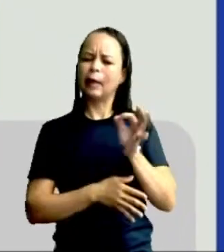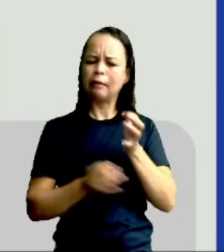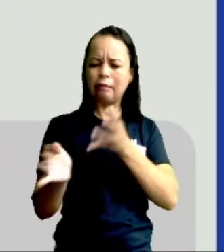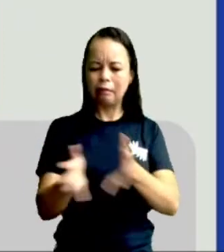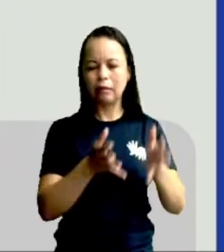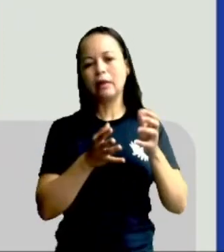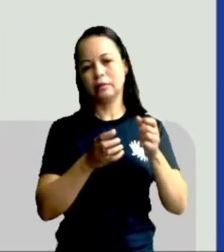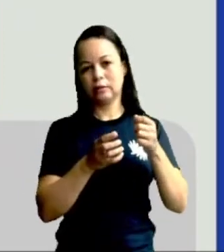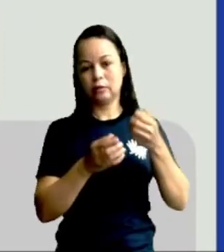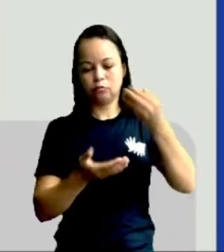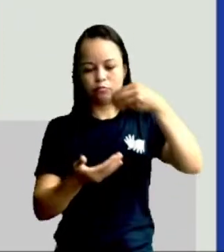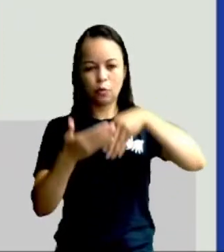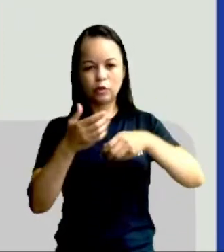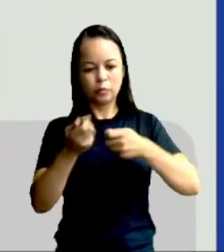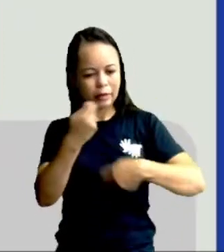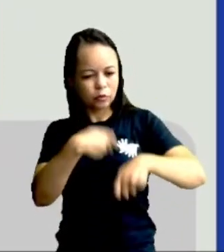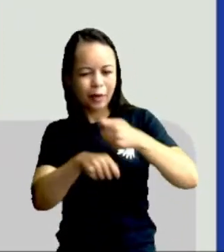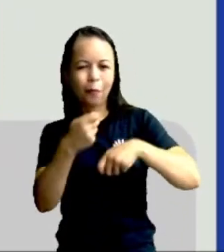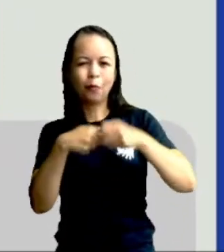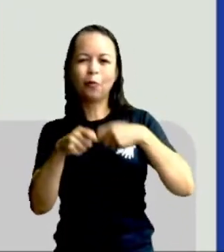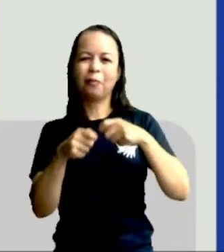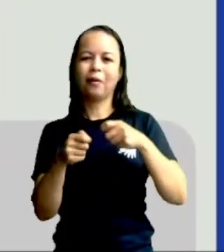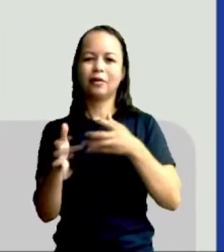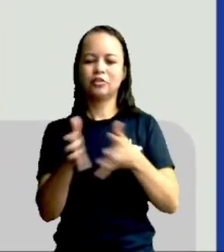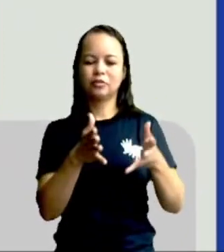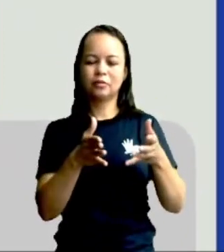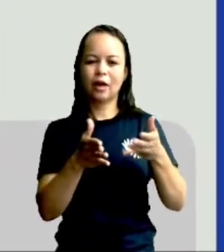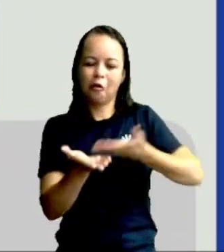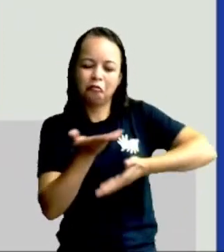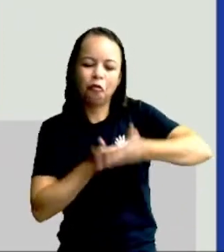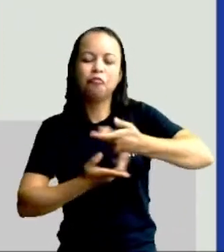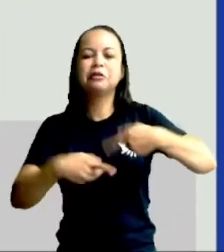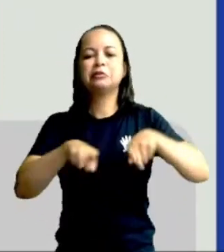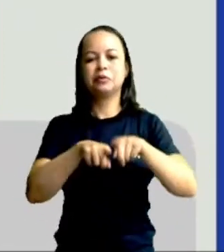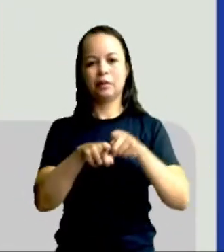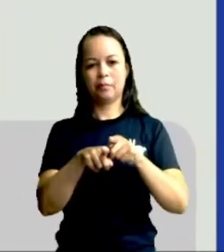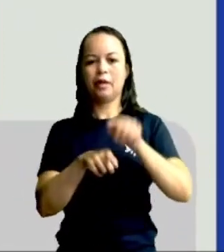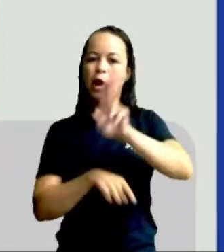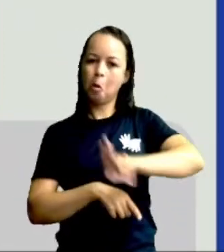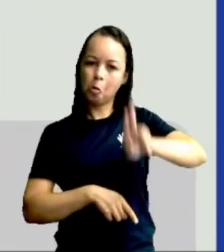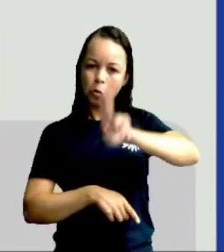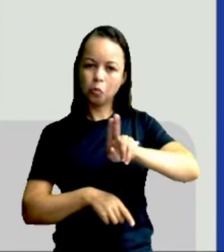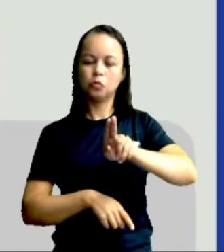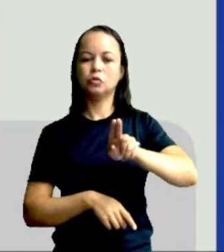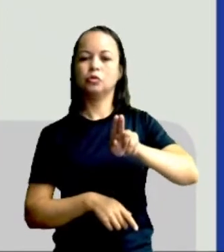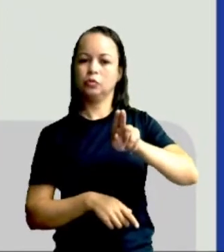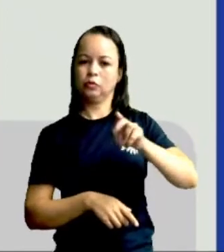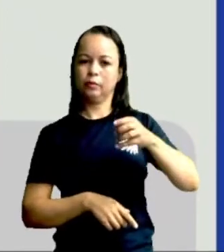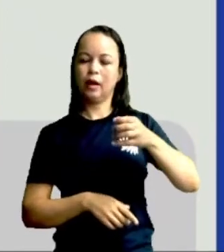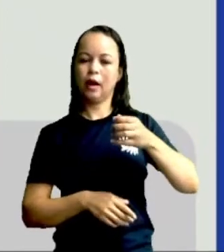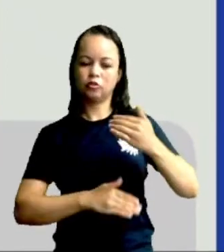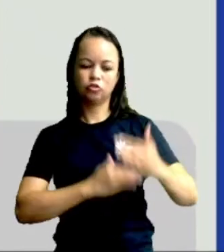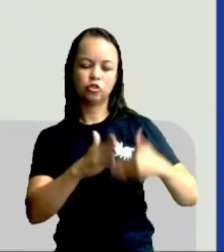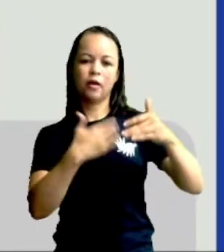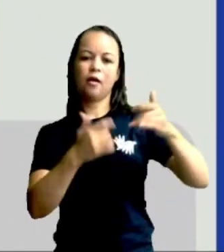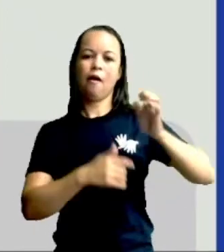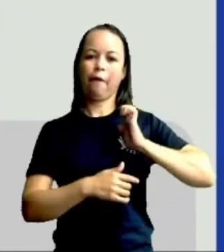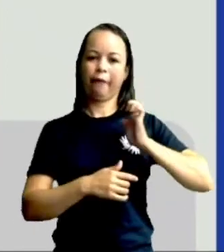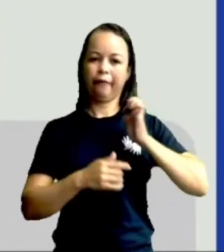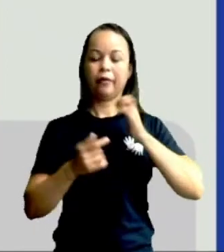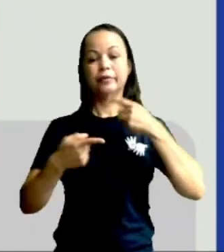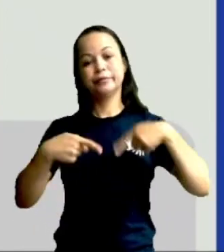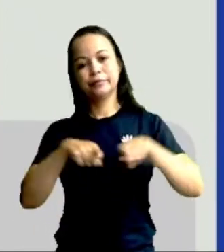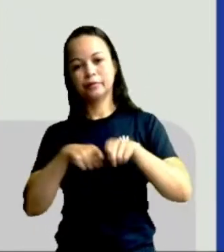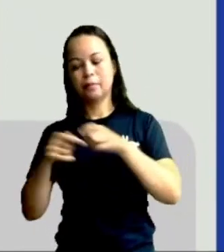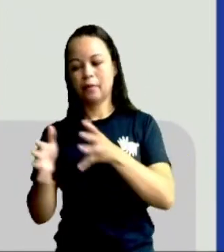intimamente envolvido à exploração mineral, ao uso da mineração para gerar riqueza. Mas essa riqueza